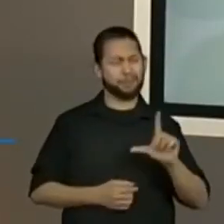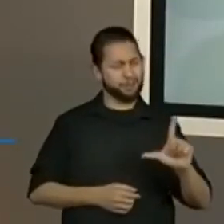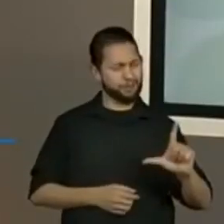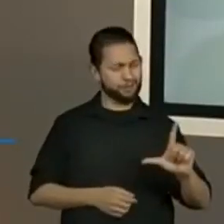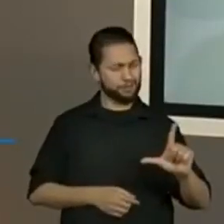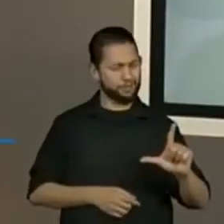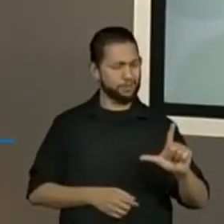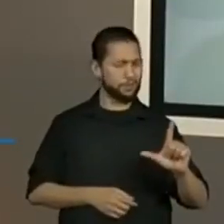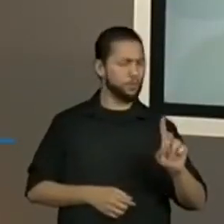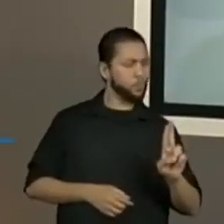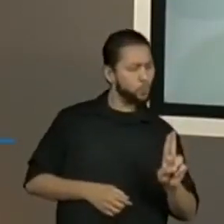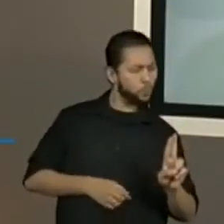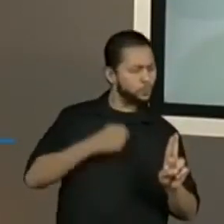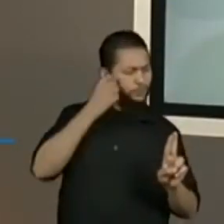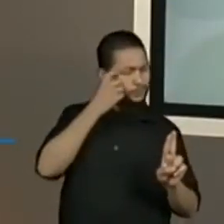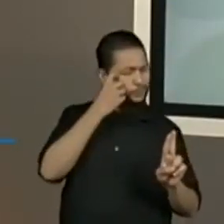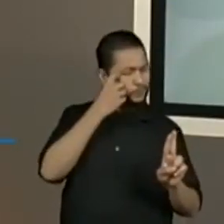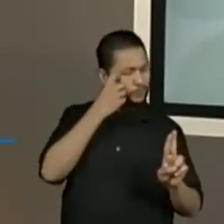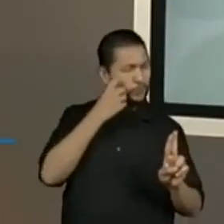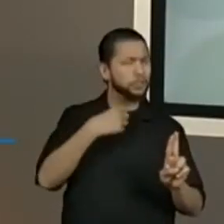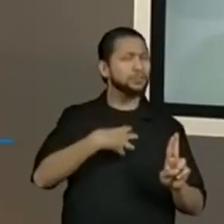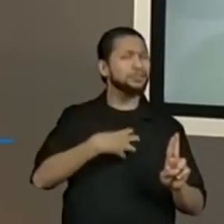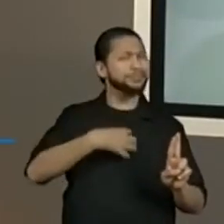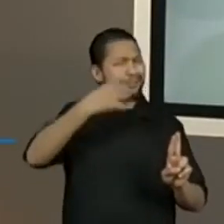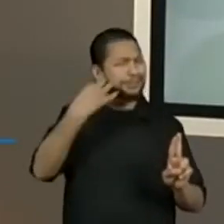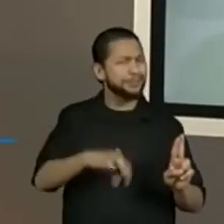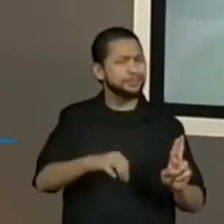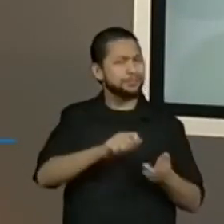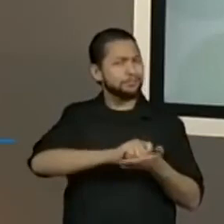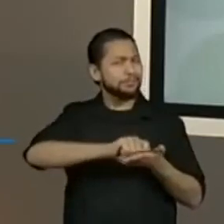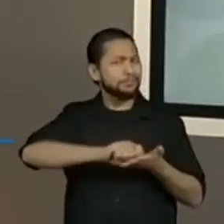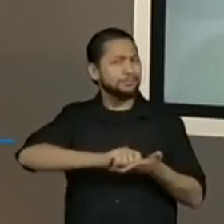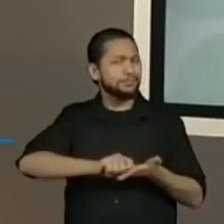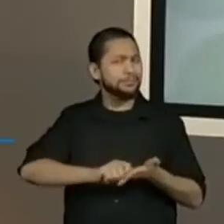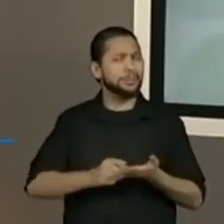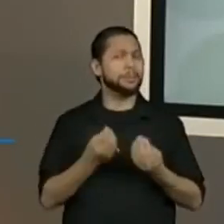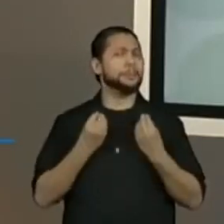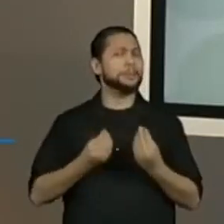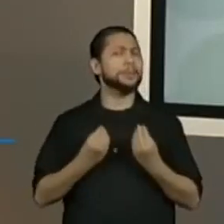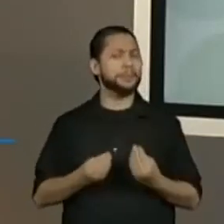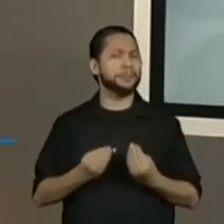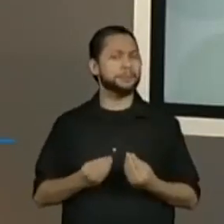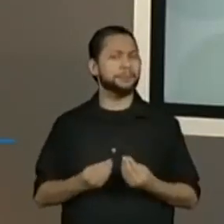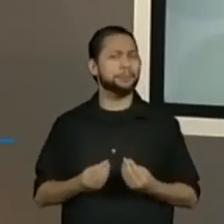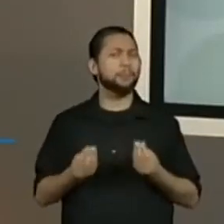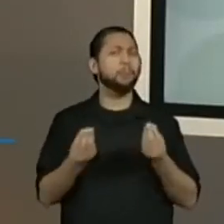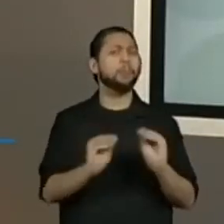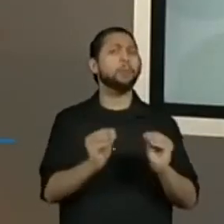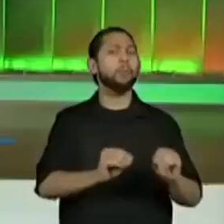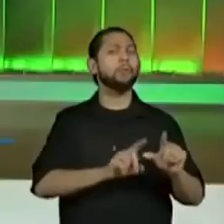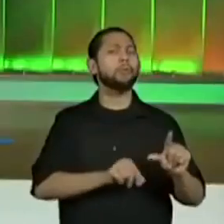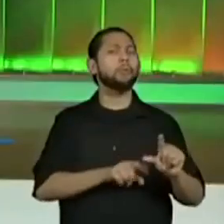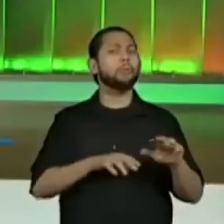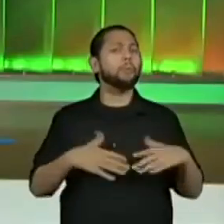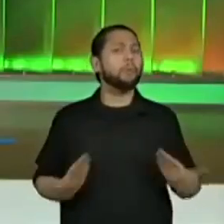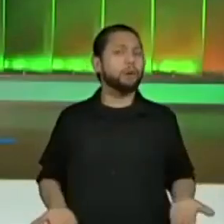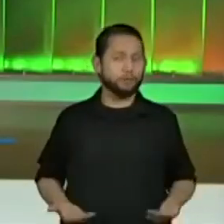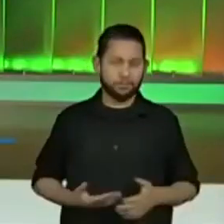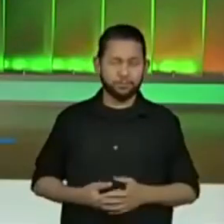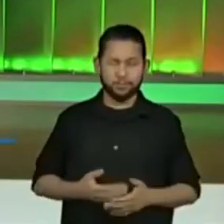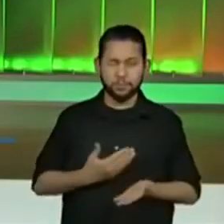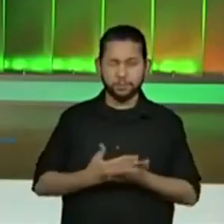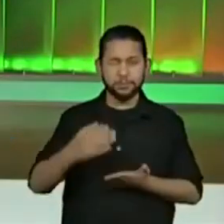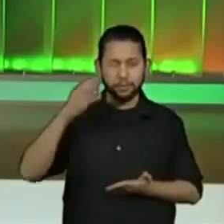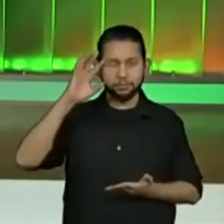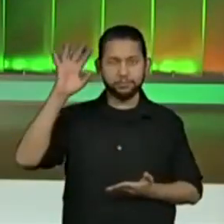identificar quando a gente vai grafar corretamente e escrever corretamente as palavras? Então, vamos para as reflexões iniciais.